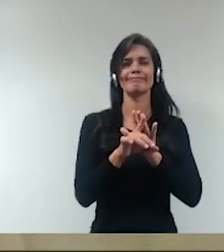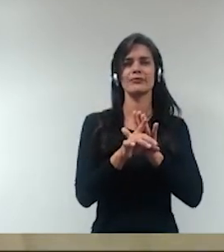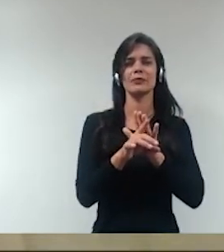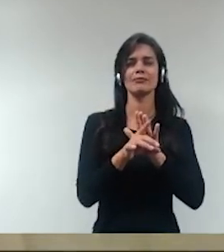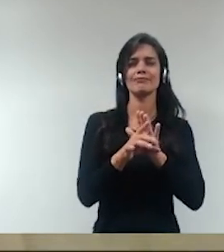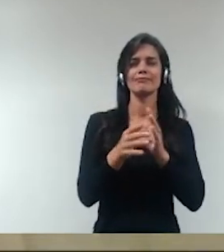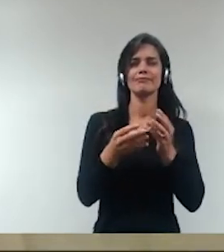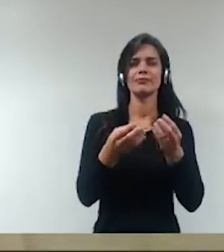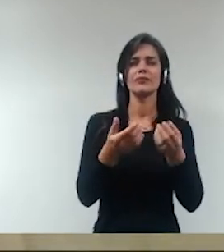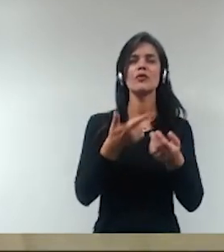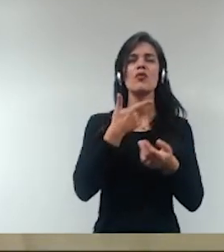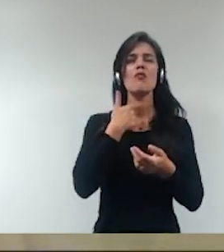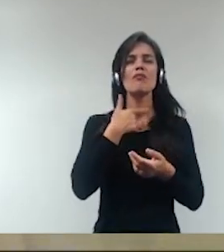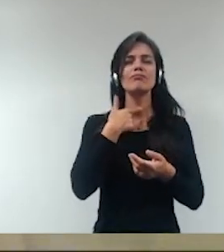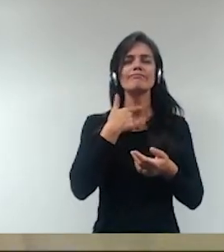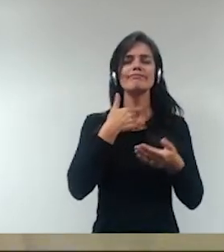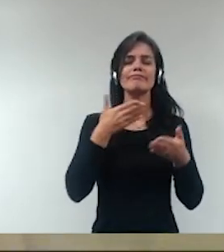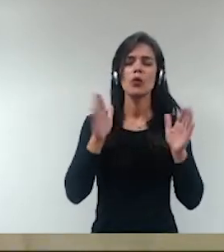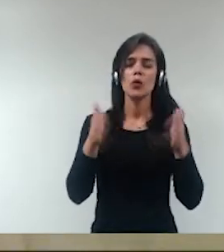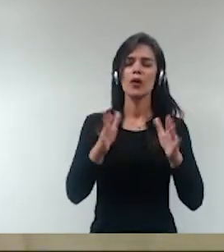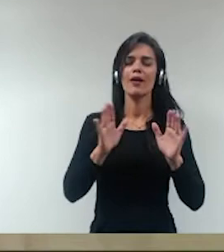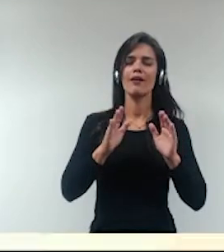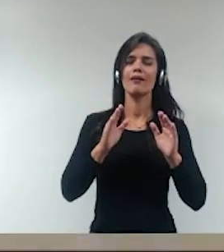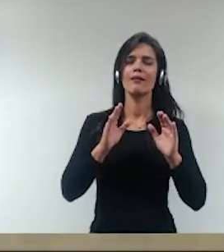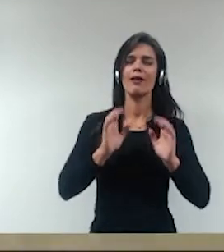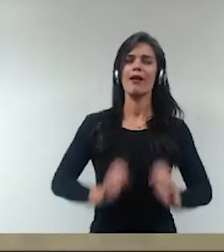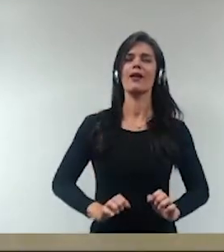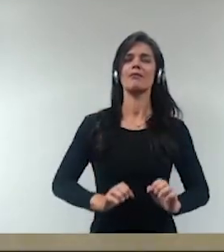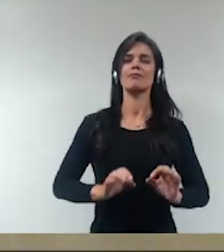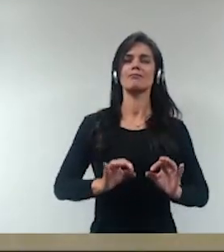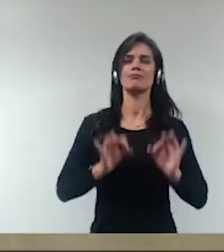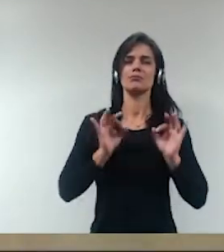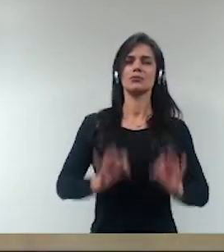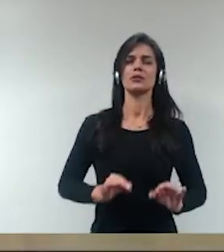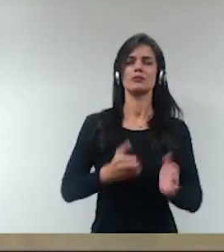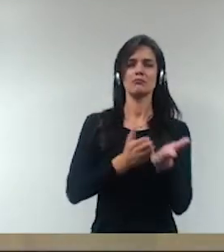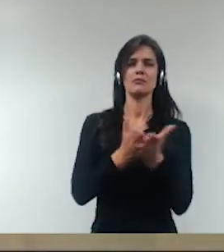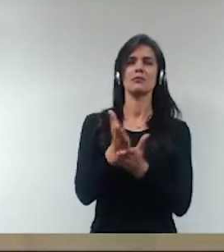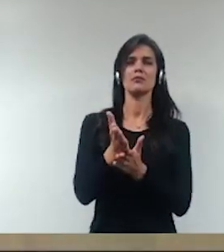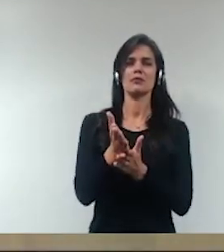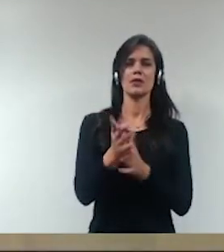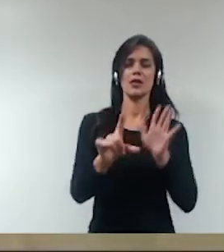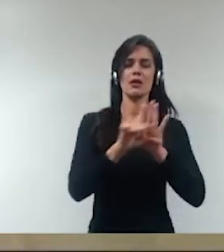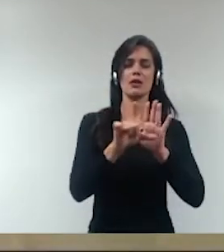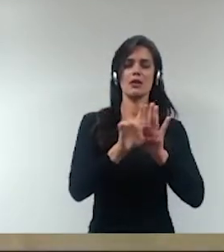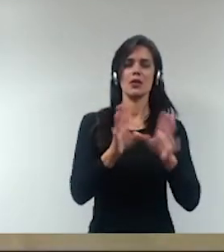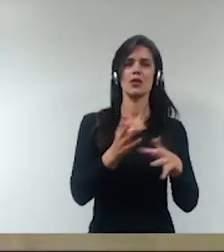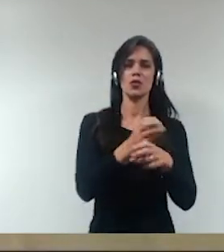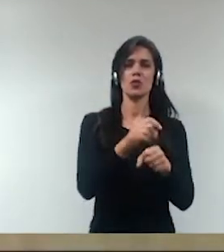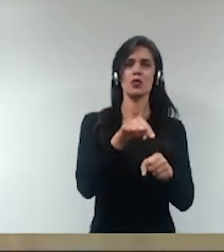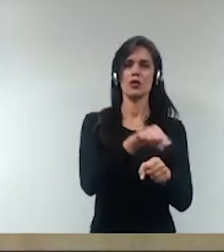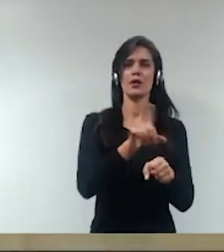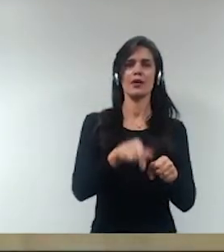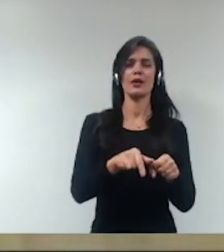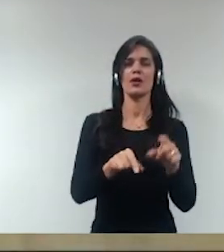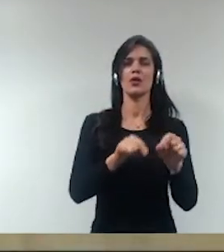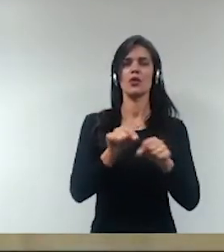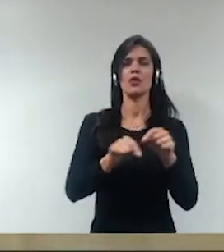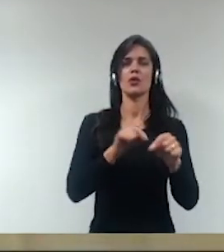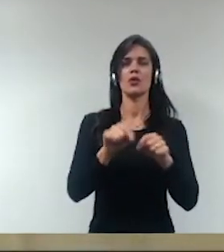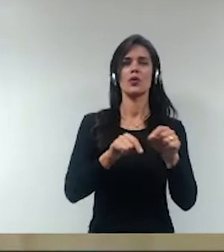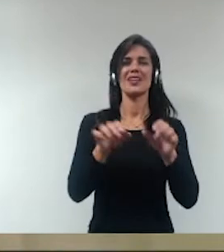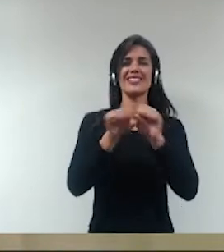essa questão da integridade, e essas legislações formam hoje o que nós denominamos de estrutura de um